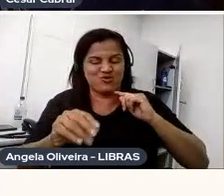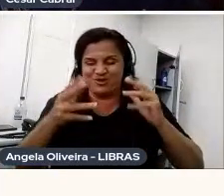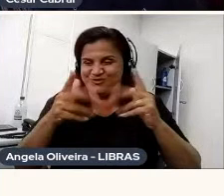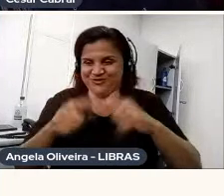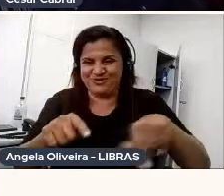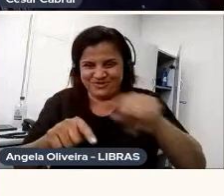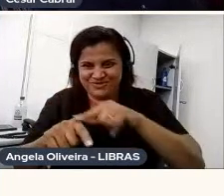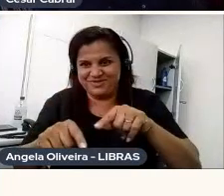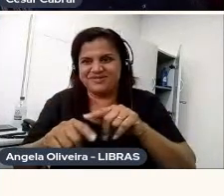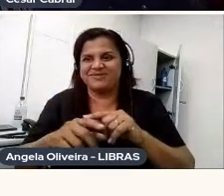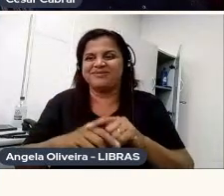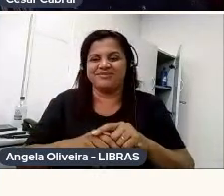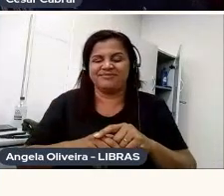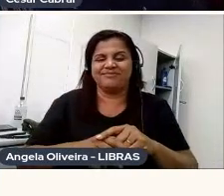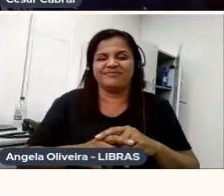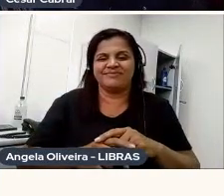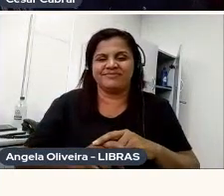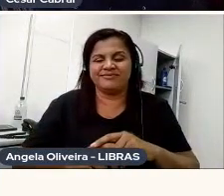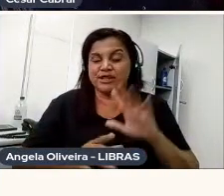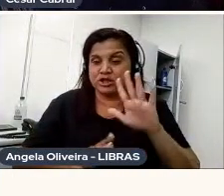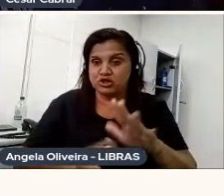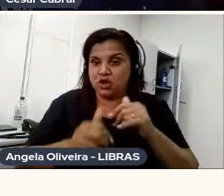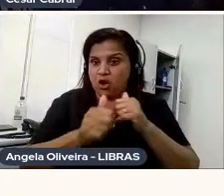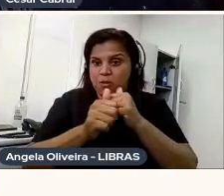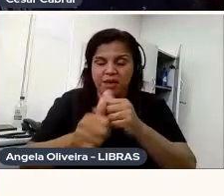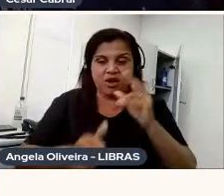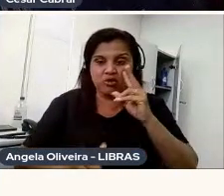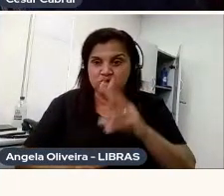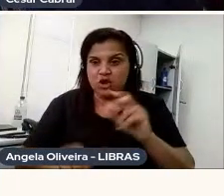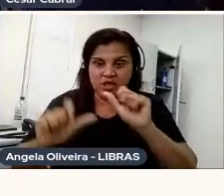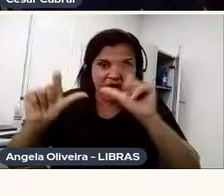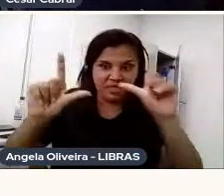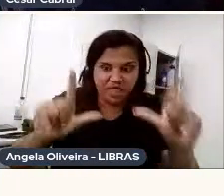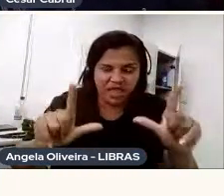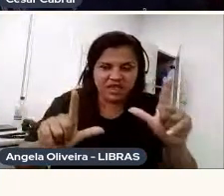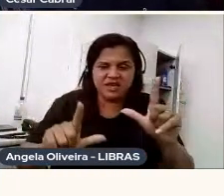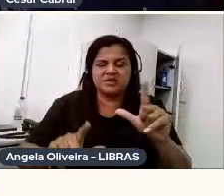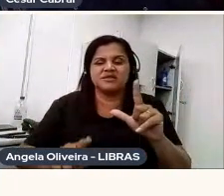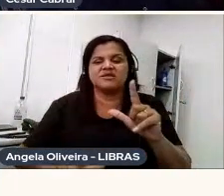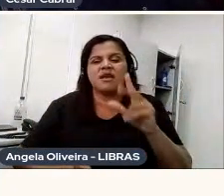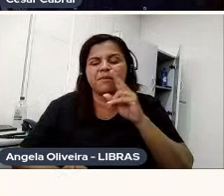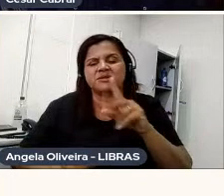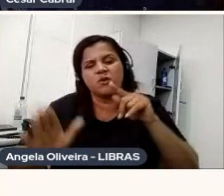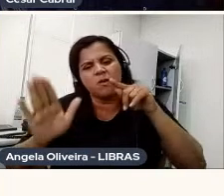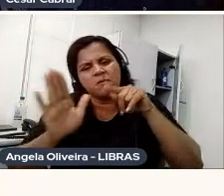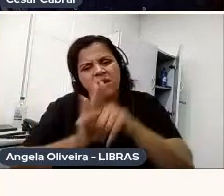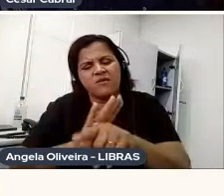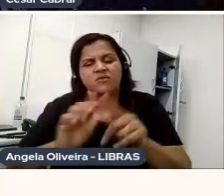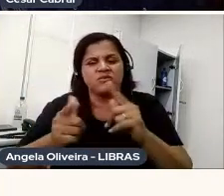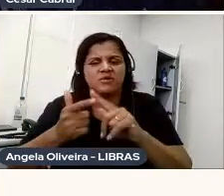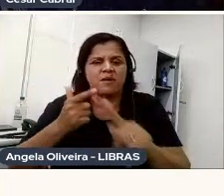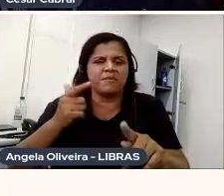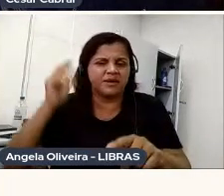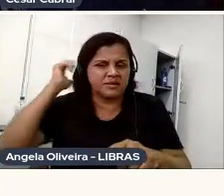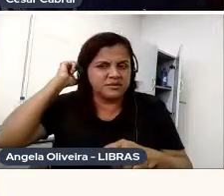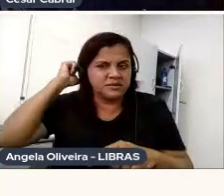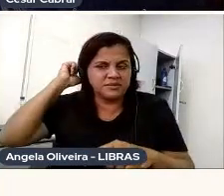Deixa eu só acompanhar, que eu não tô olhando a tela, se aparecer alguma pergunta, mas, é, eu vou seguindo aqui.